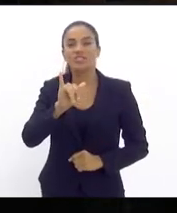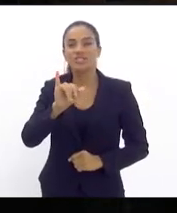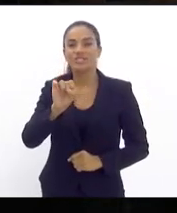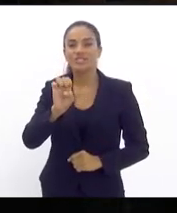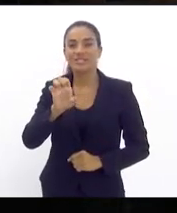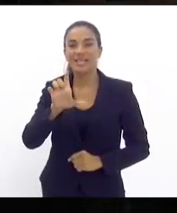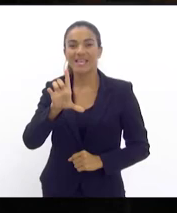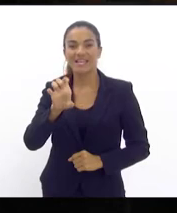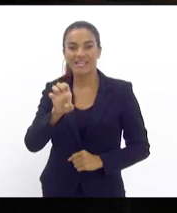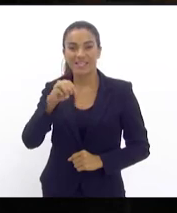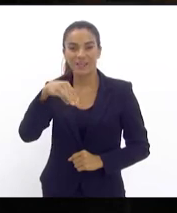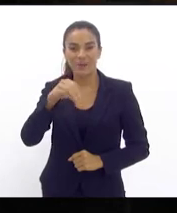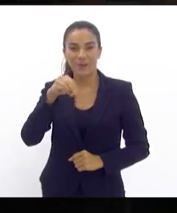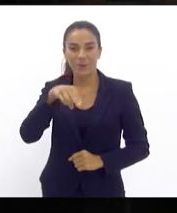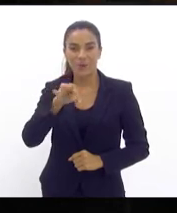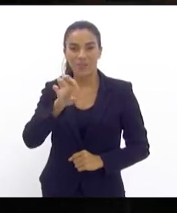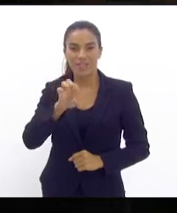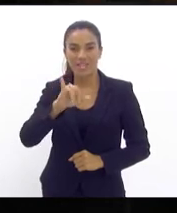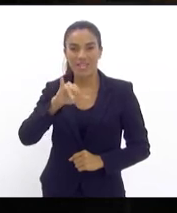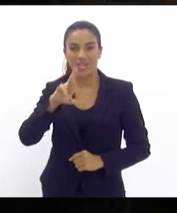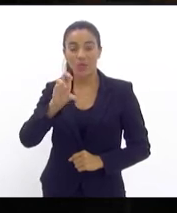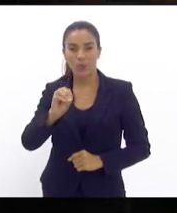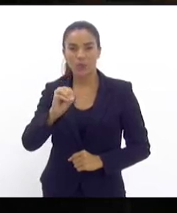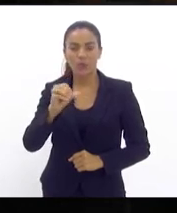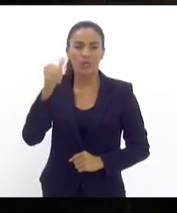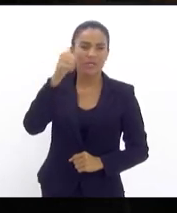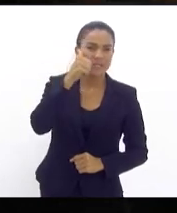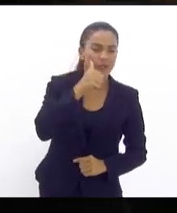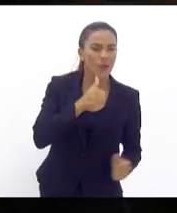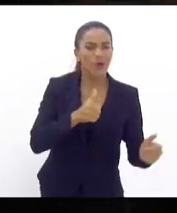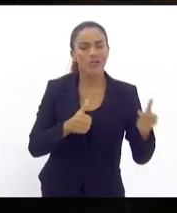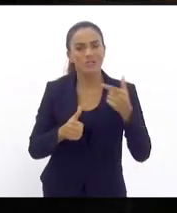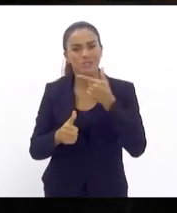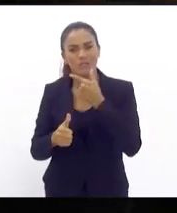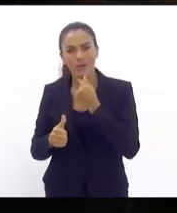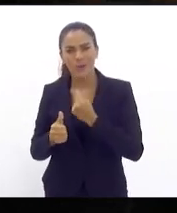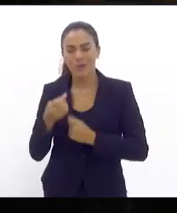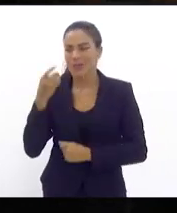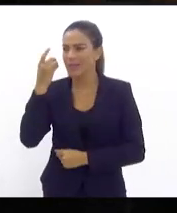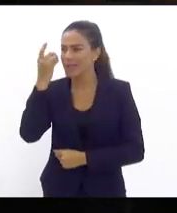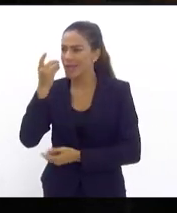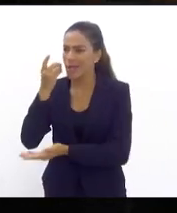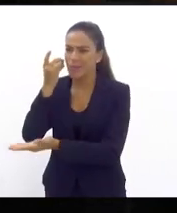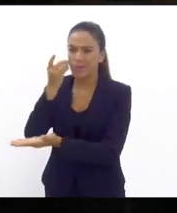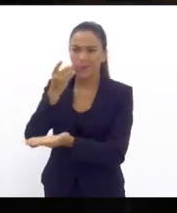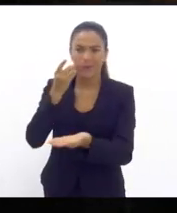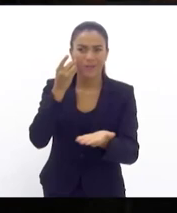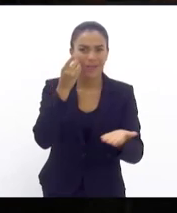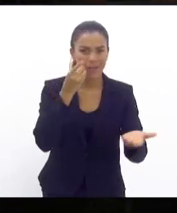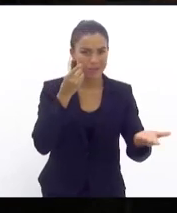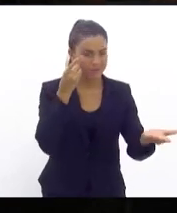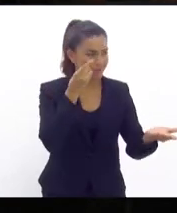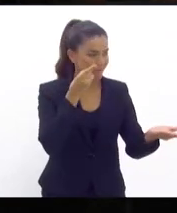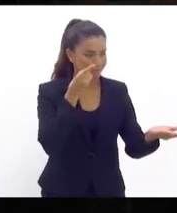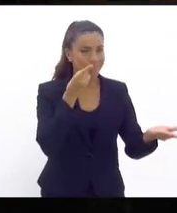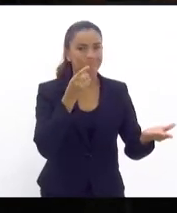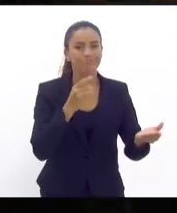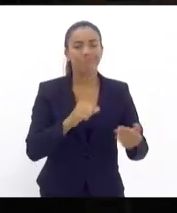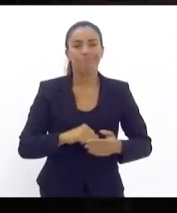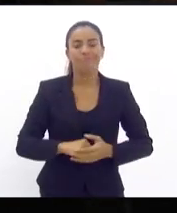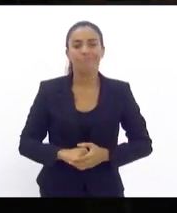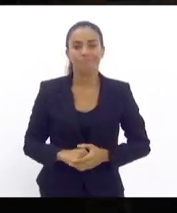senhoras e senhores deputados que nos acompanham